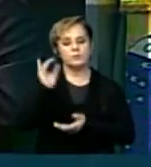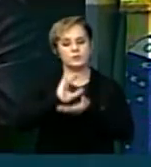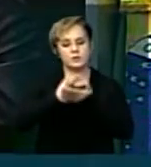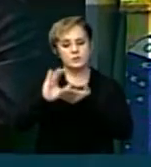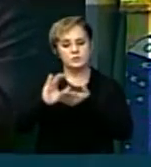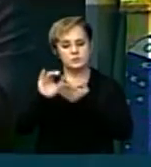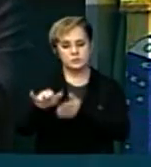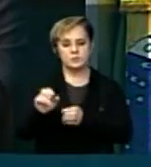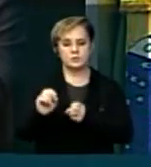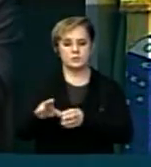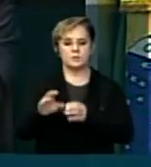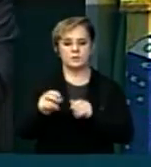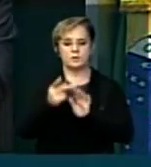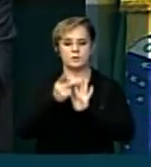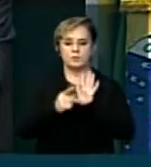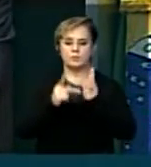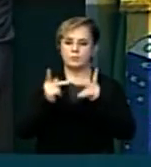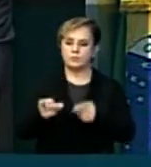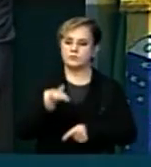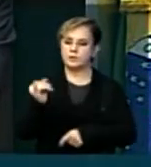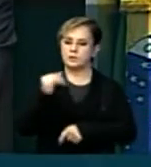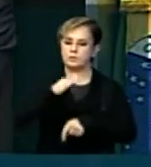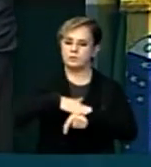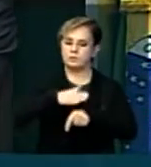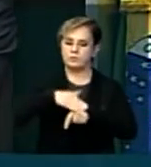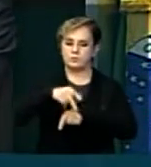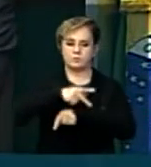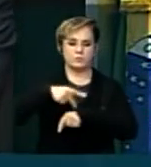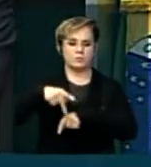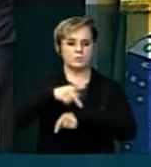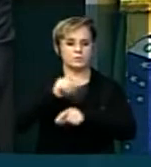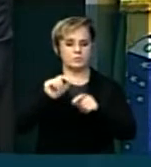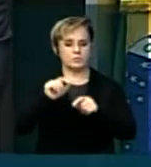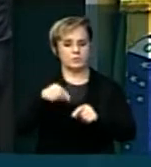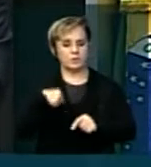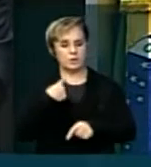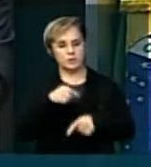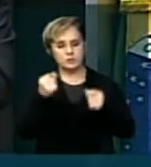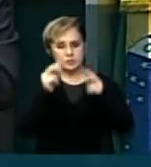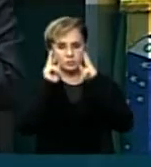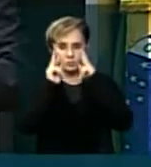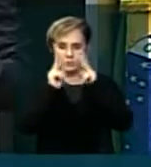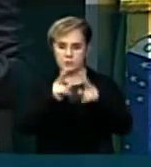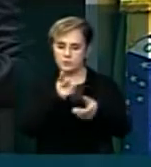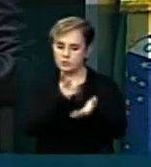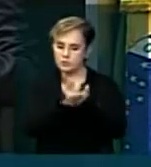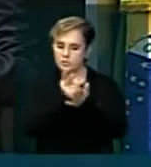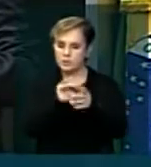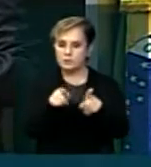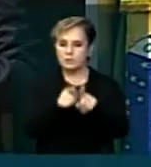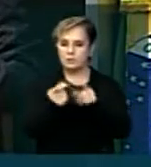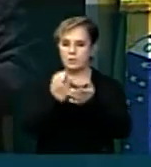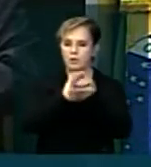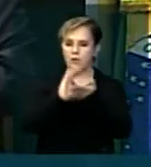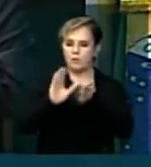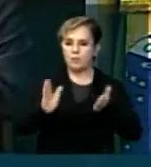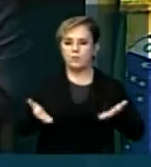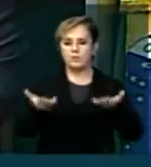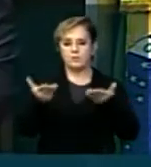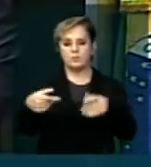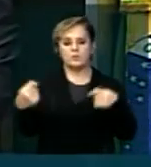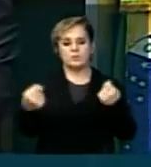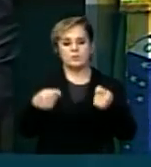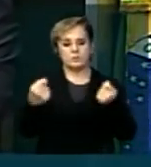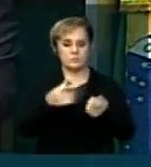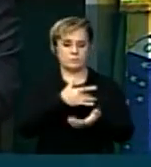educação, projeto importante para o país, é nós não perdermos de vista também o investimento que nós necessitamos